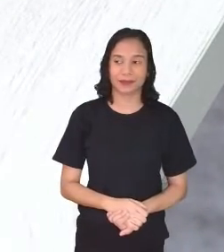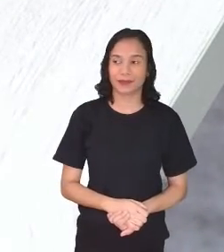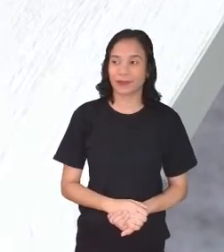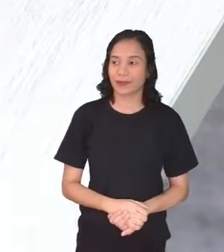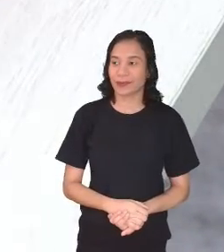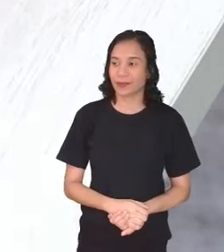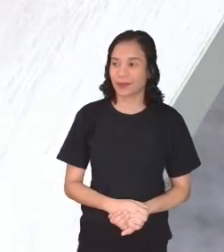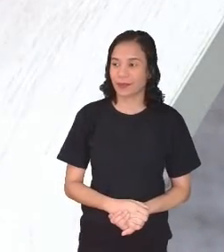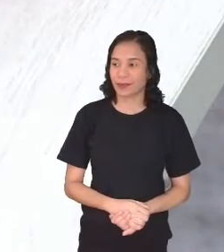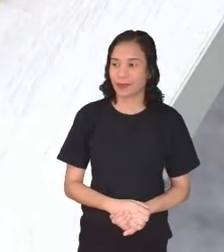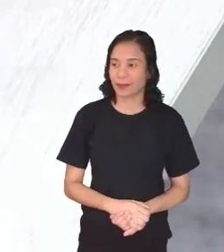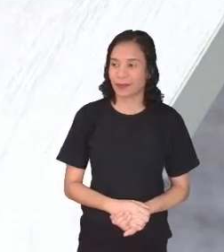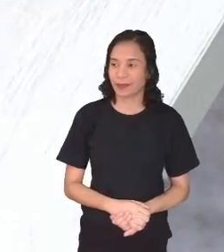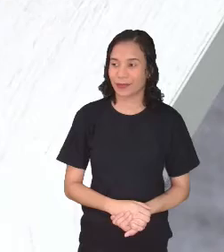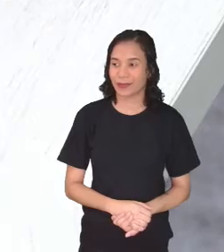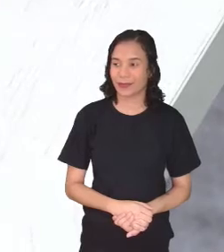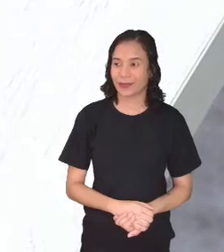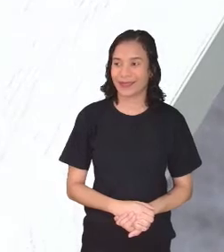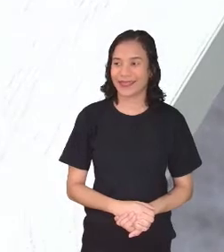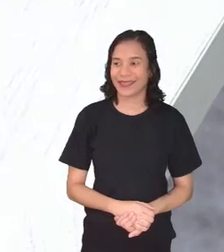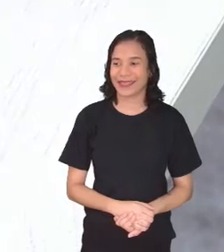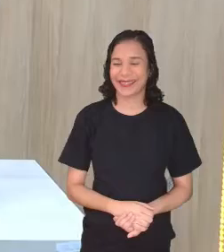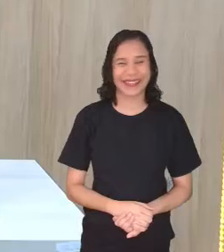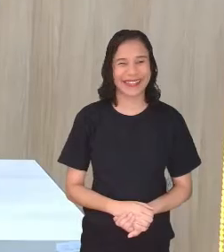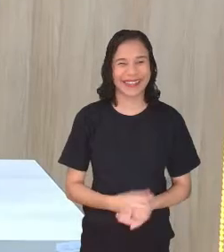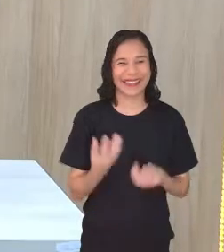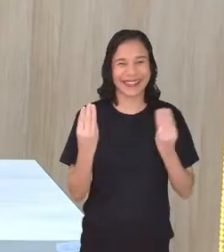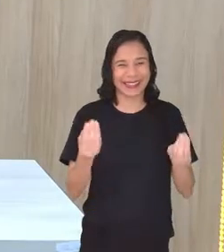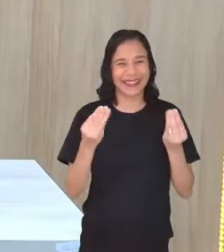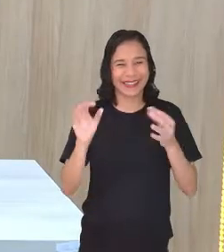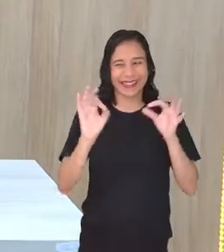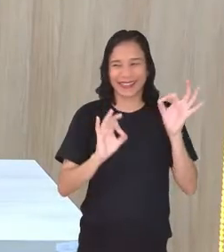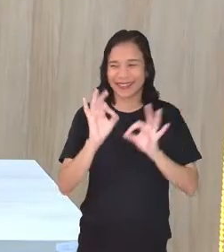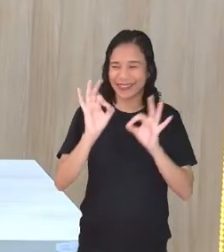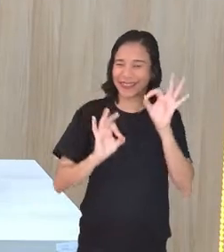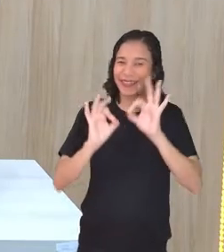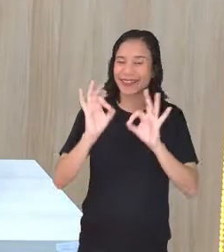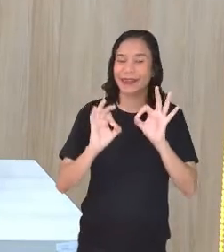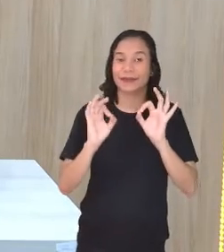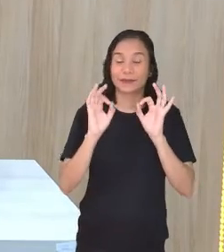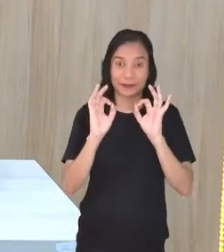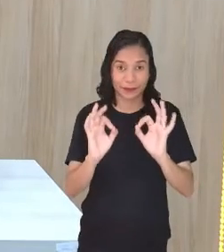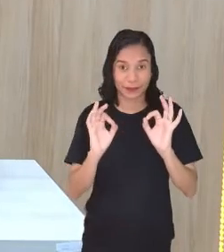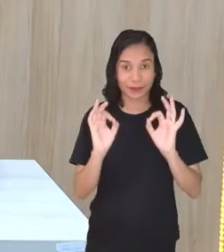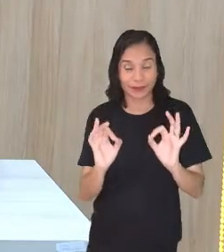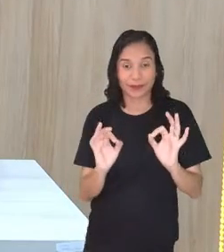Gente! Assim, não dá. Bom,